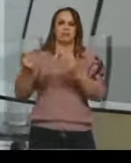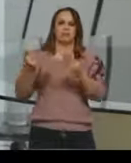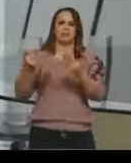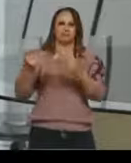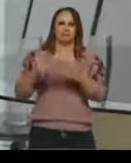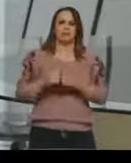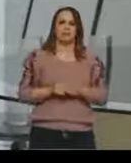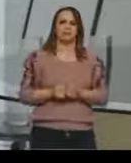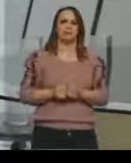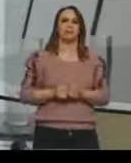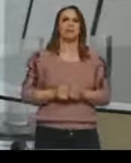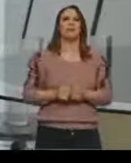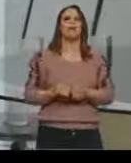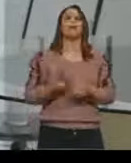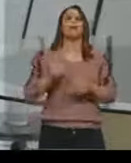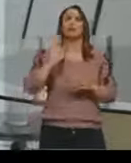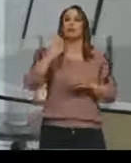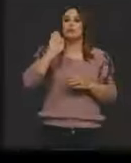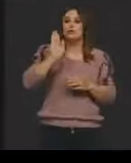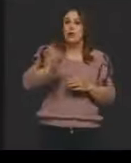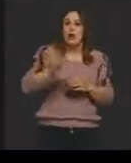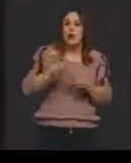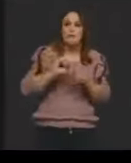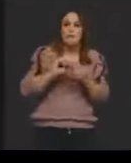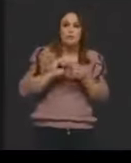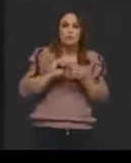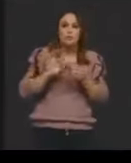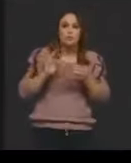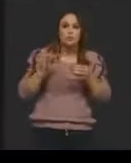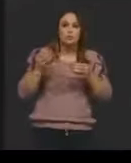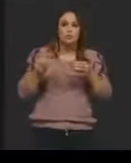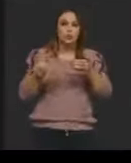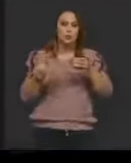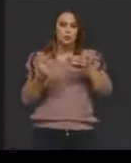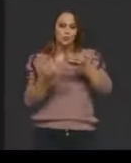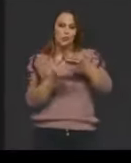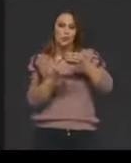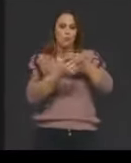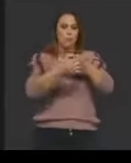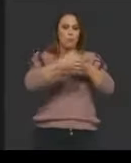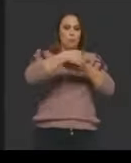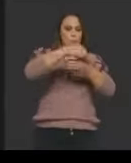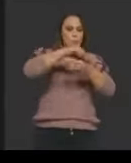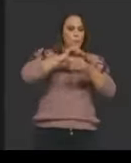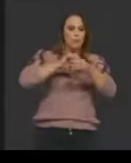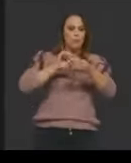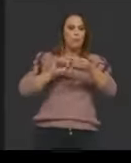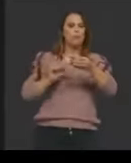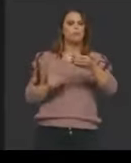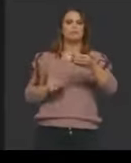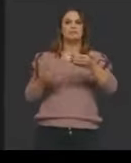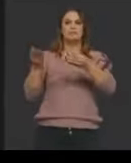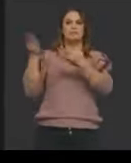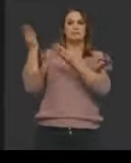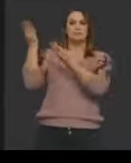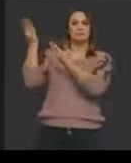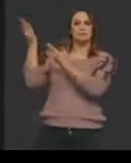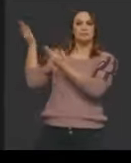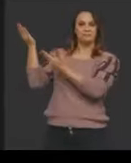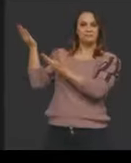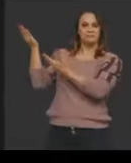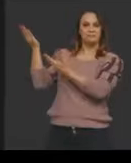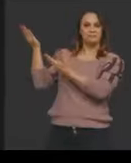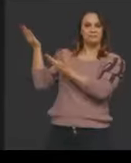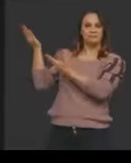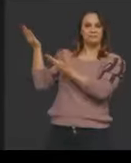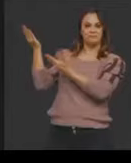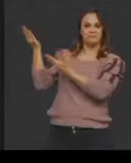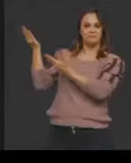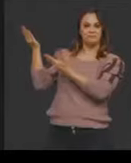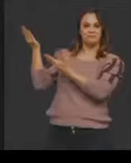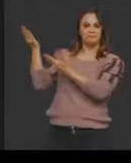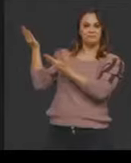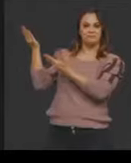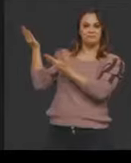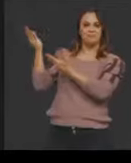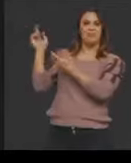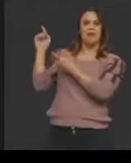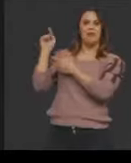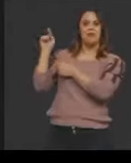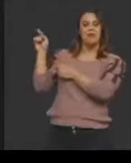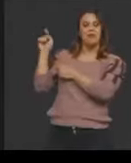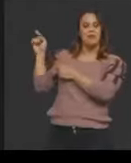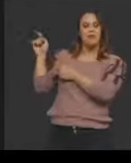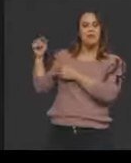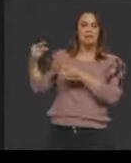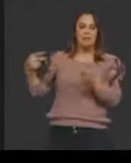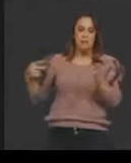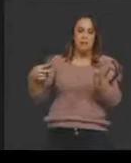vou pegar essa placa e vou colocar dentro desse aparelho, que é o próximo ali, onde nós vamos ligar na tomada. E aí,